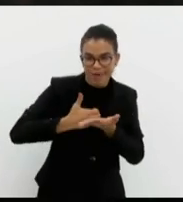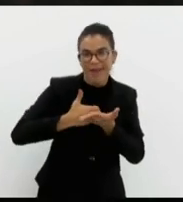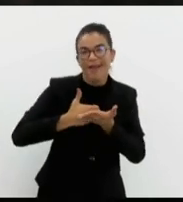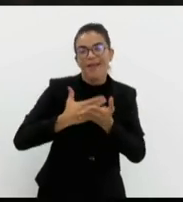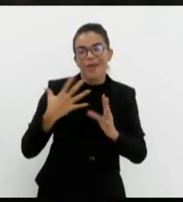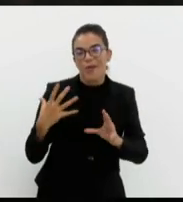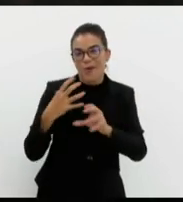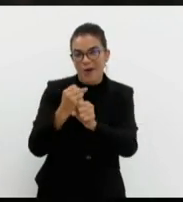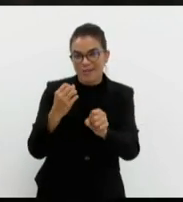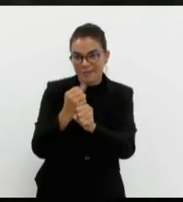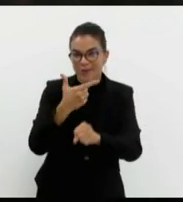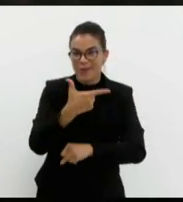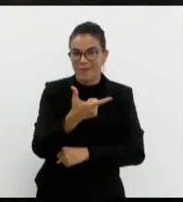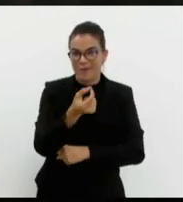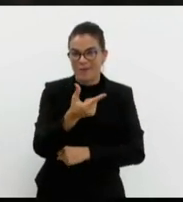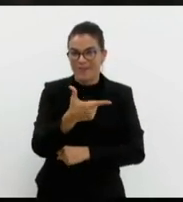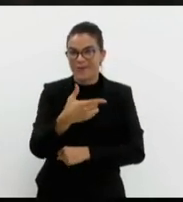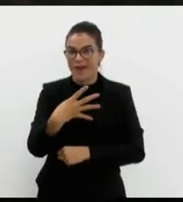de 2024.